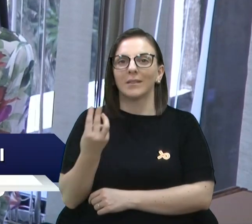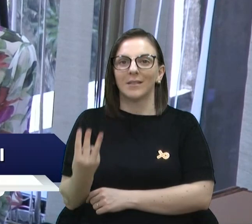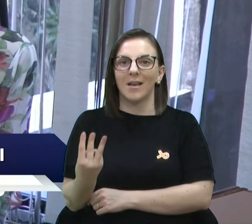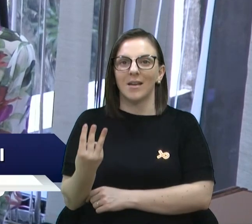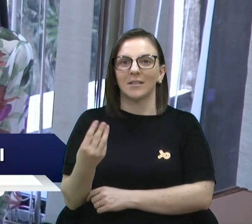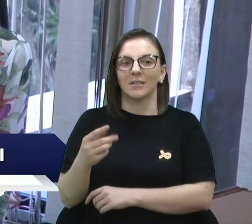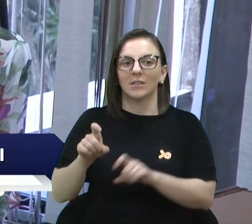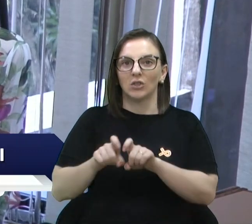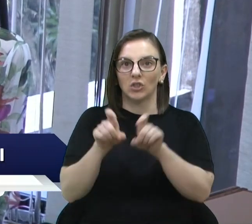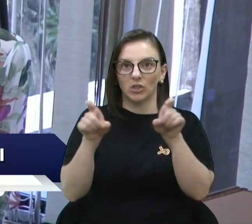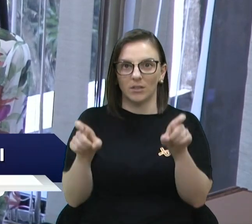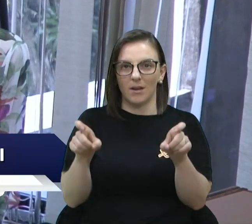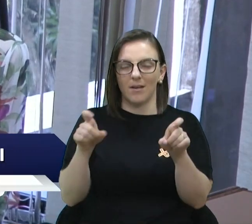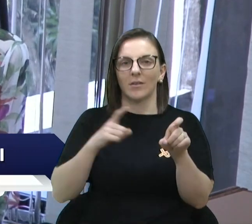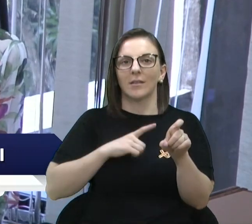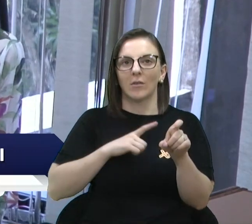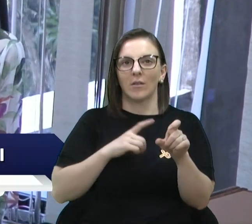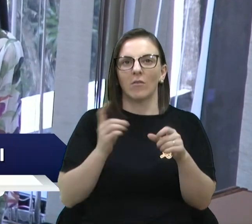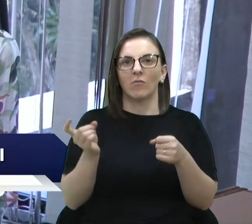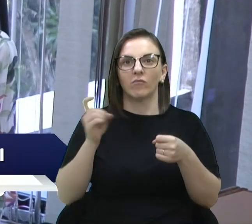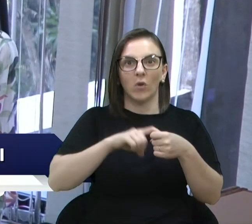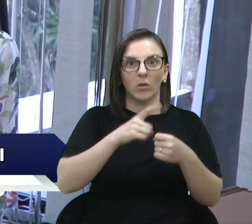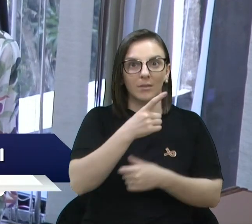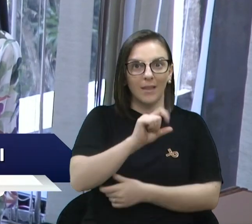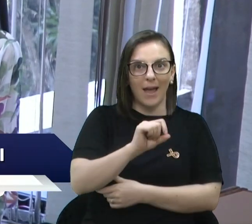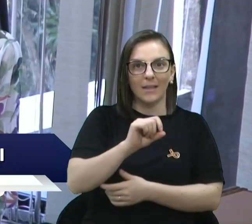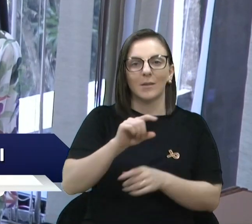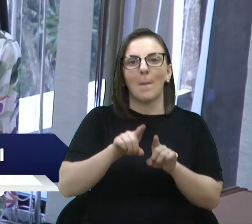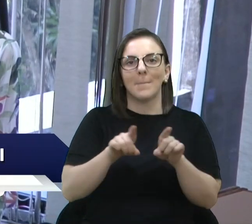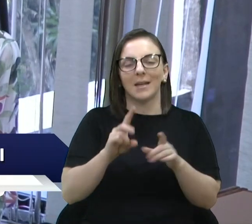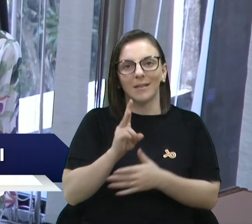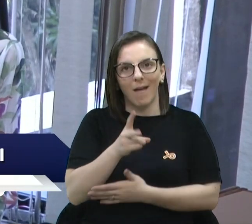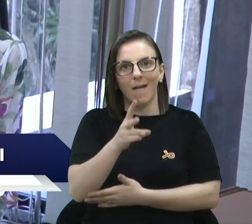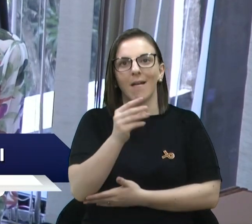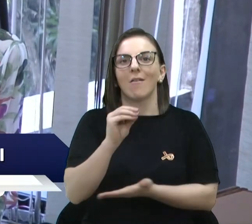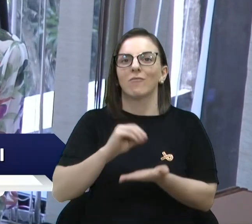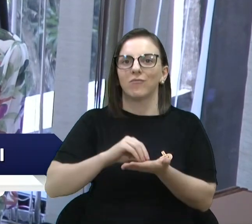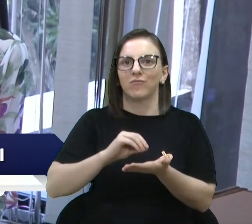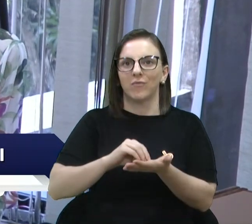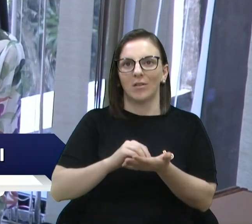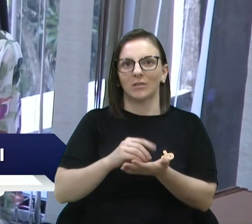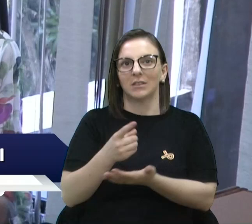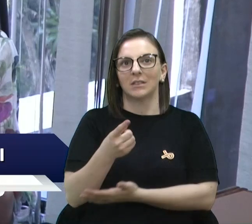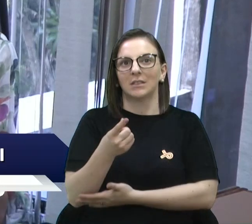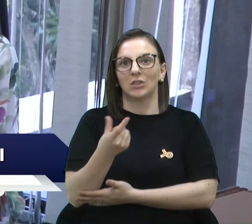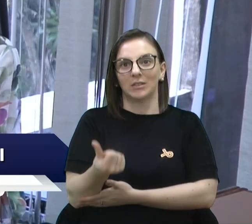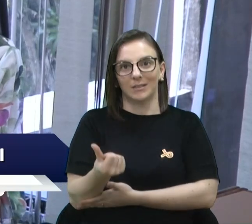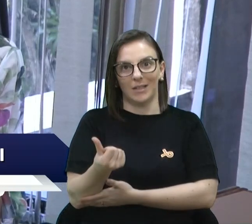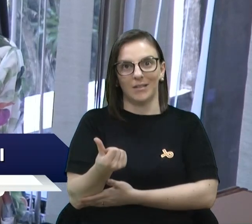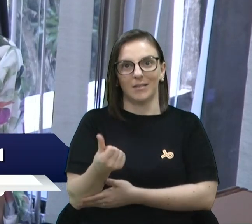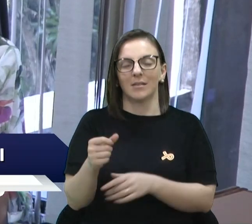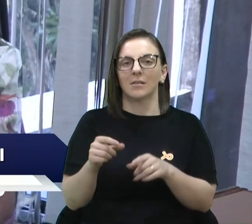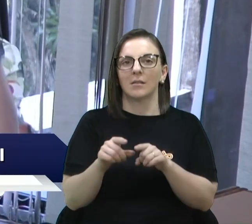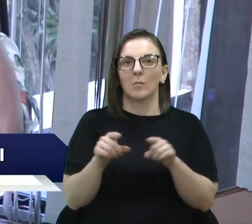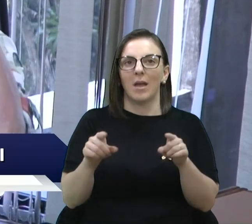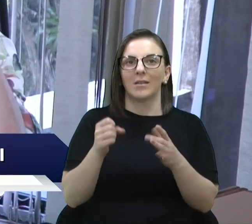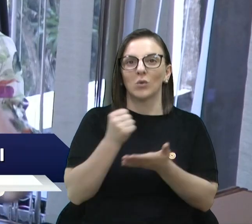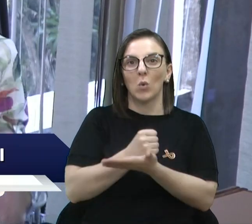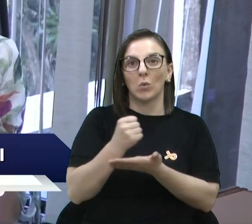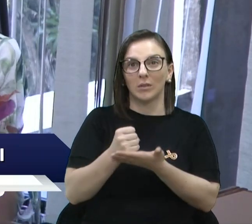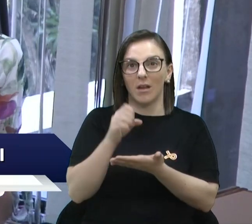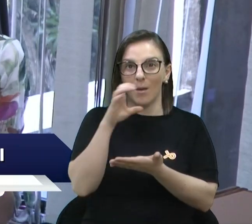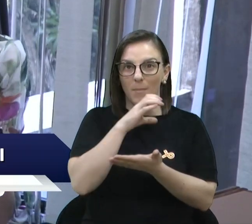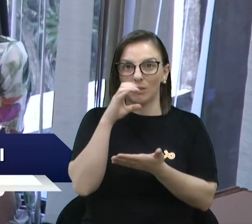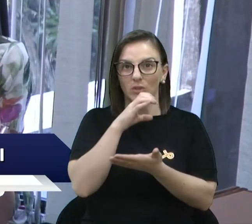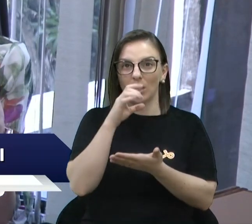16 e a situação realmente é bem complicada. Os contratos emergenciais a gente não está podendo fazer